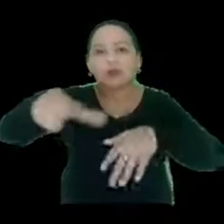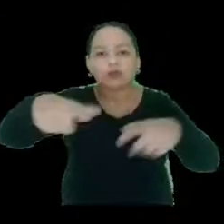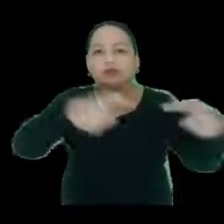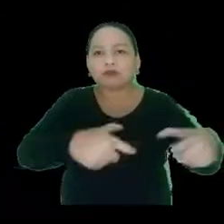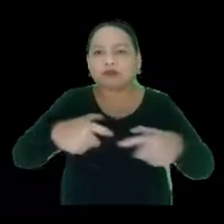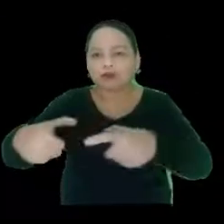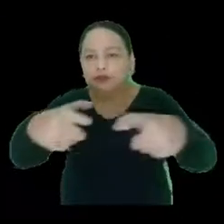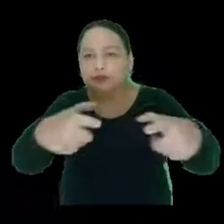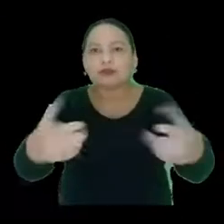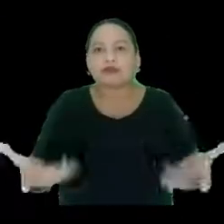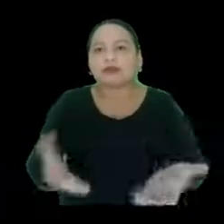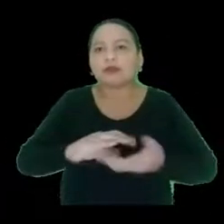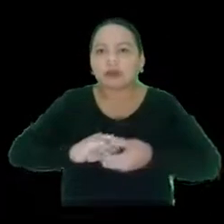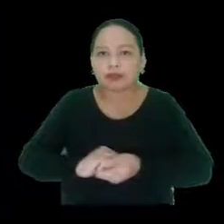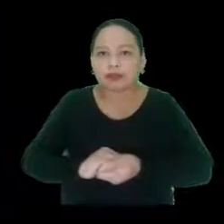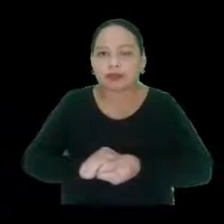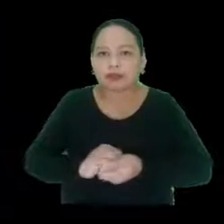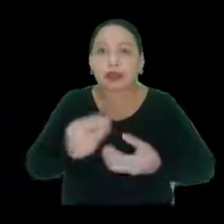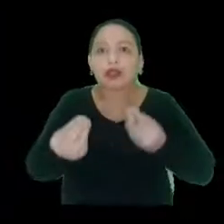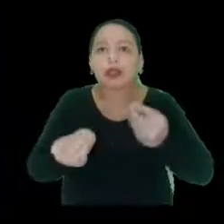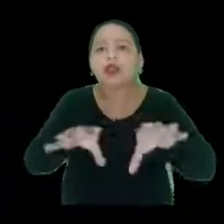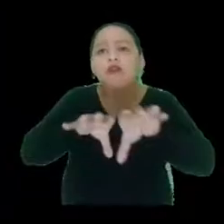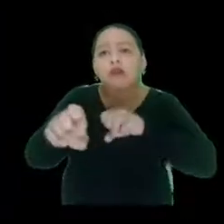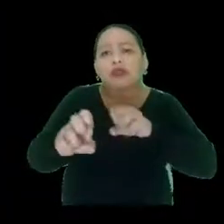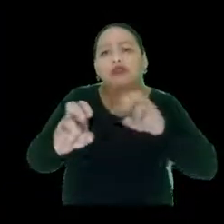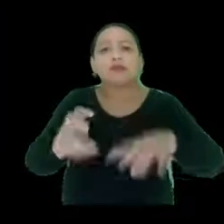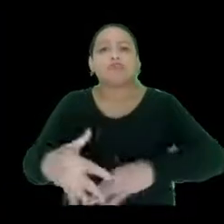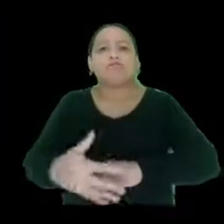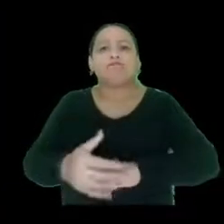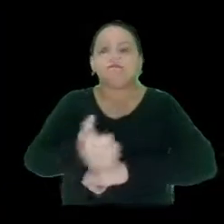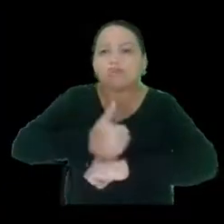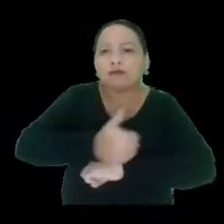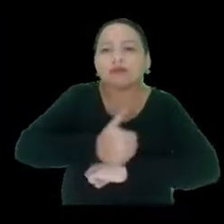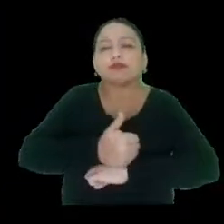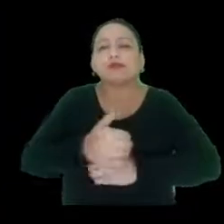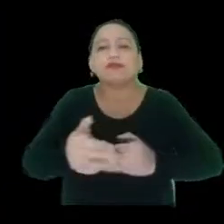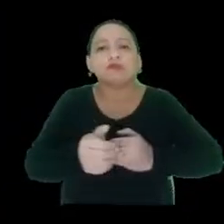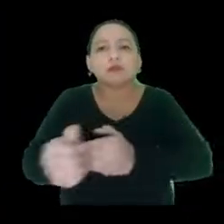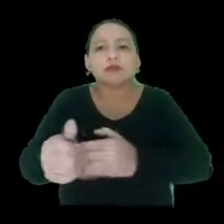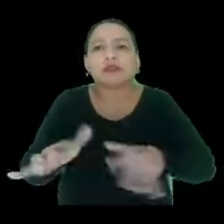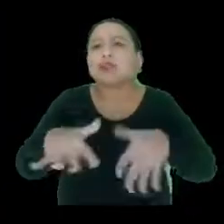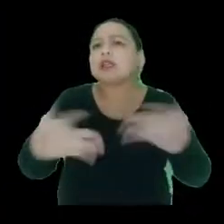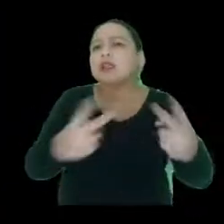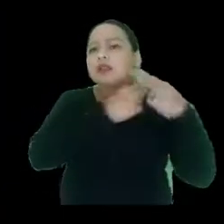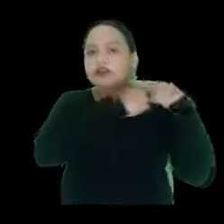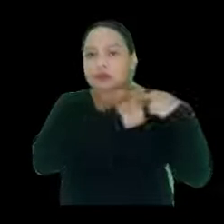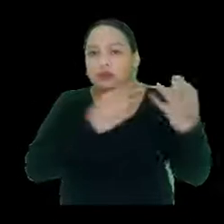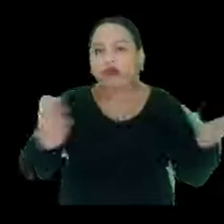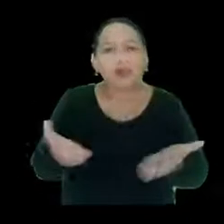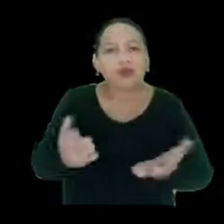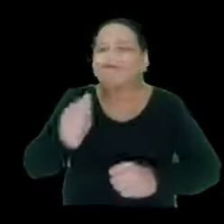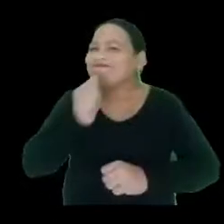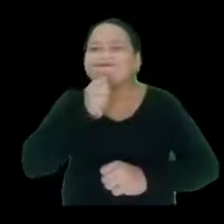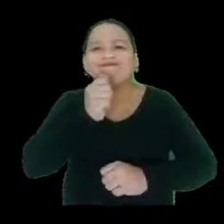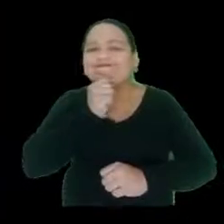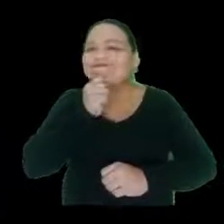por outros espaços, né? E a formação desse profissional, então, quem que oferece, né? Hoje